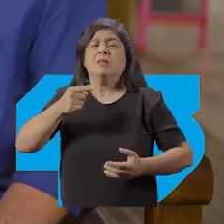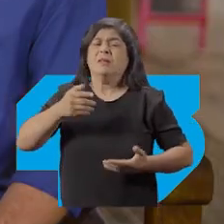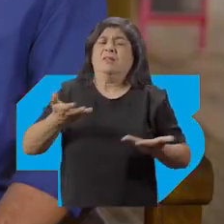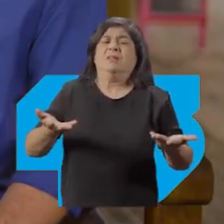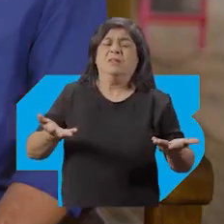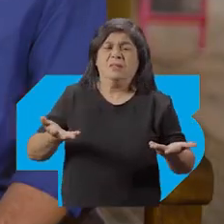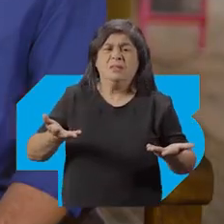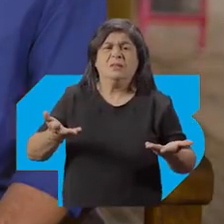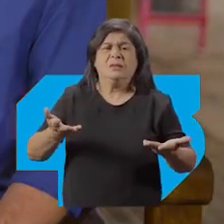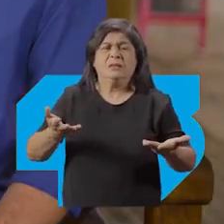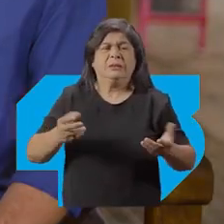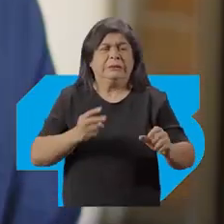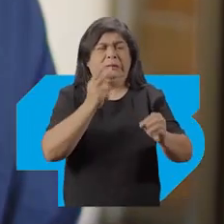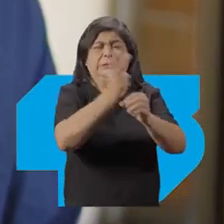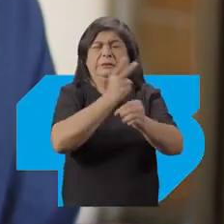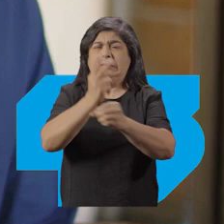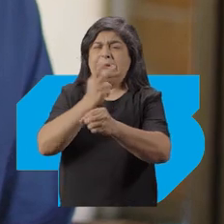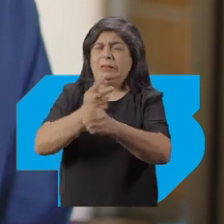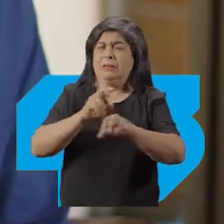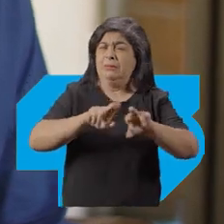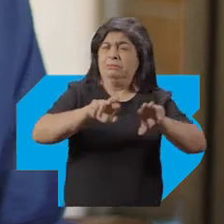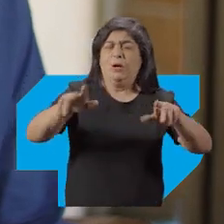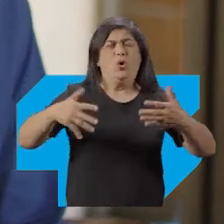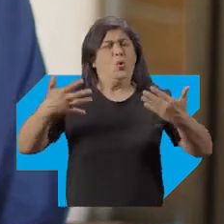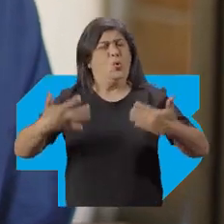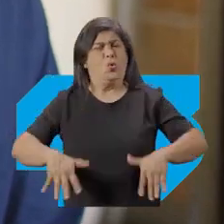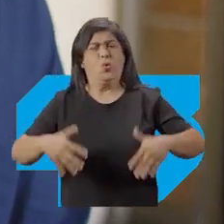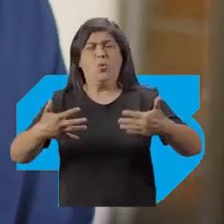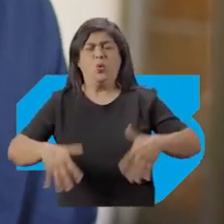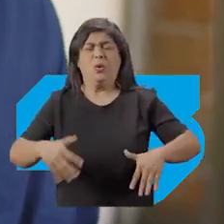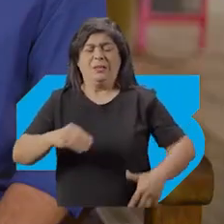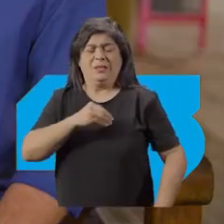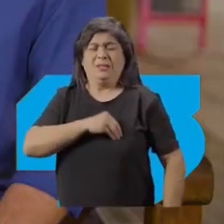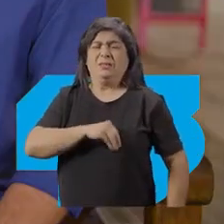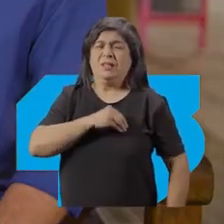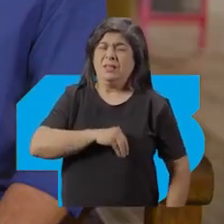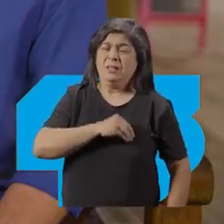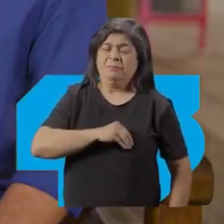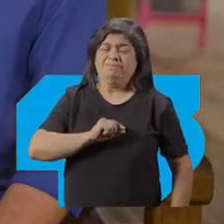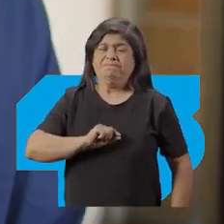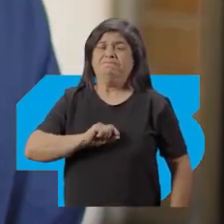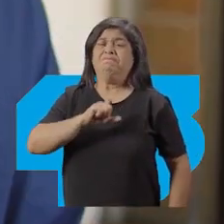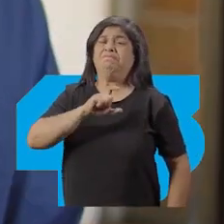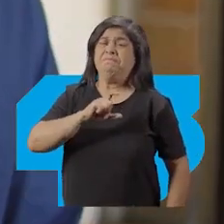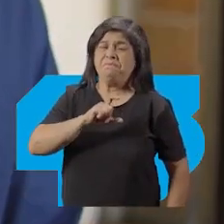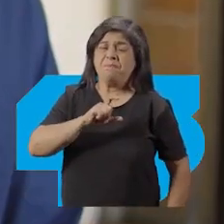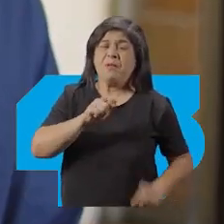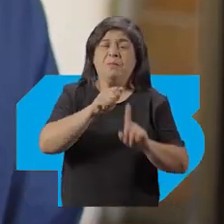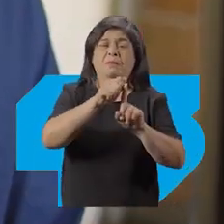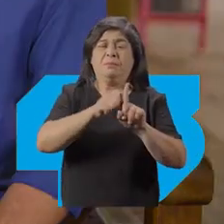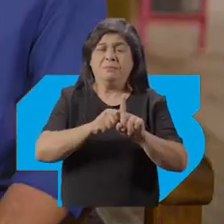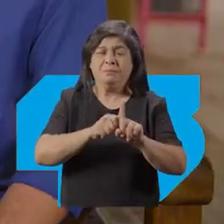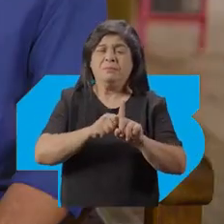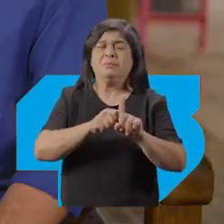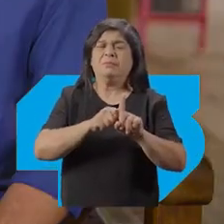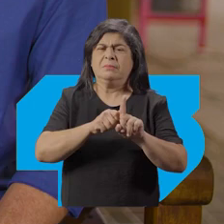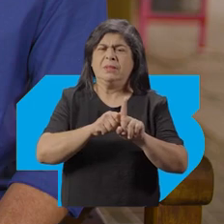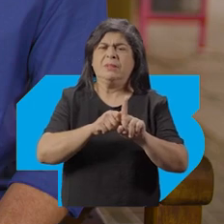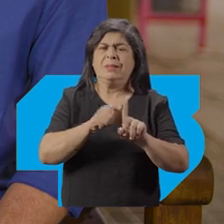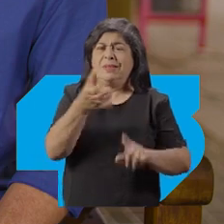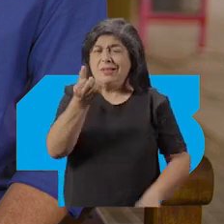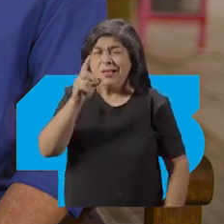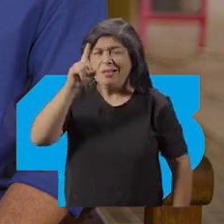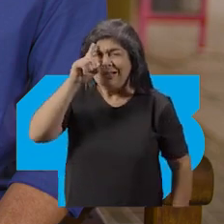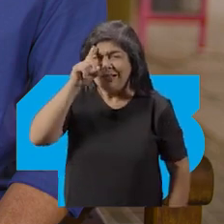tempo rodeado de violência Atualmente, hoje, para poder ter um salário Relativamente melhor Durante um mês, ele tem que estar Cerca de